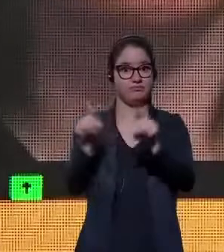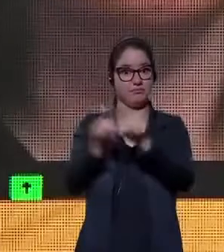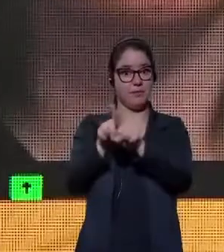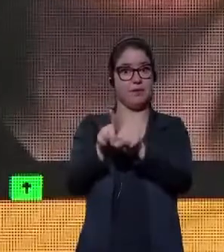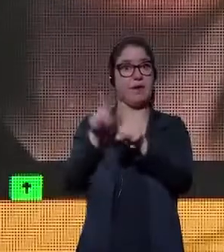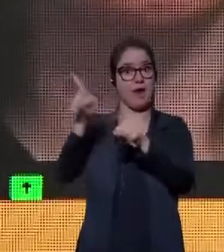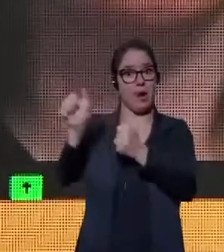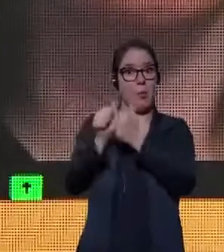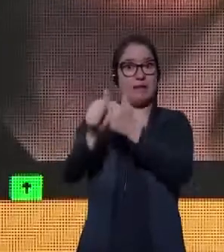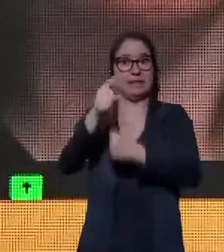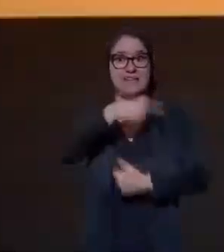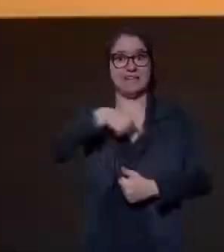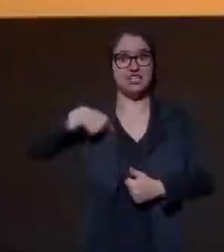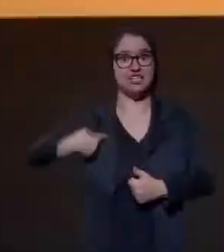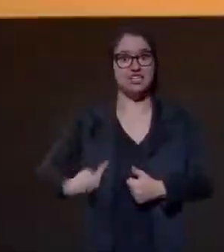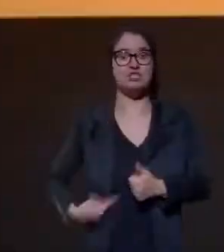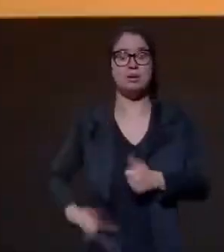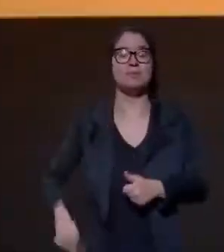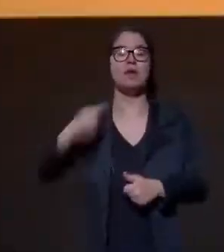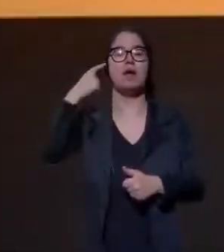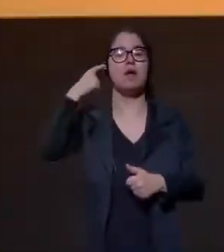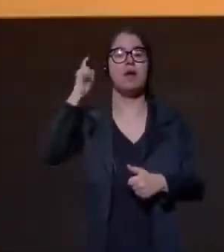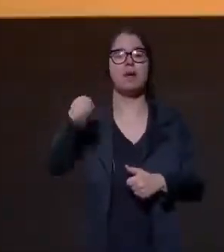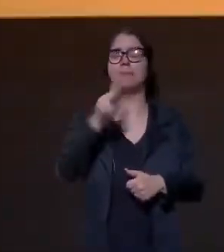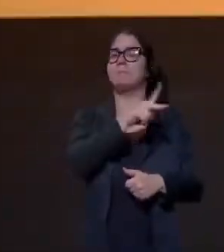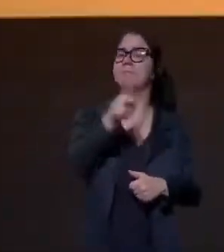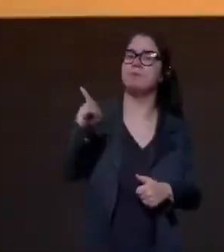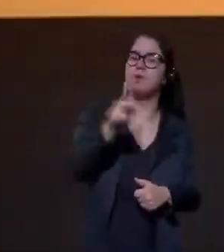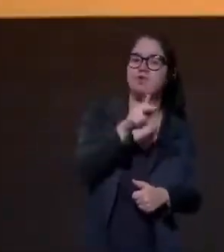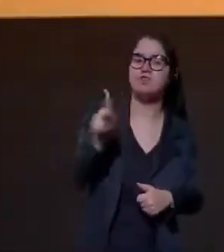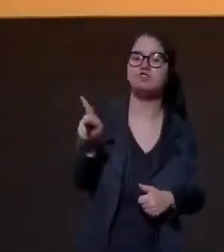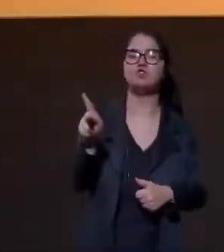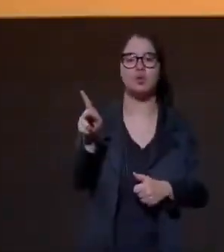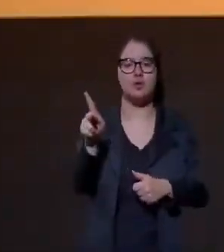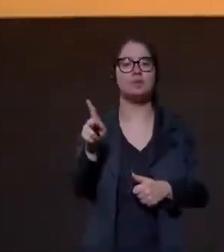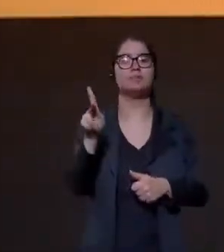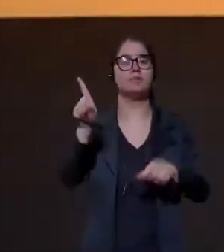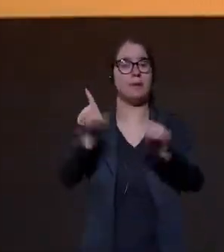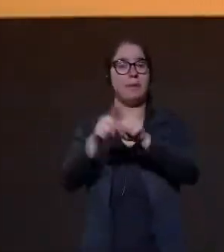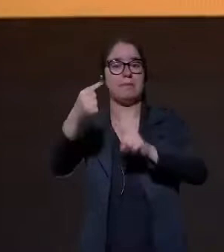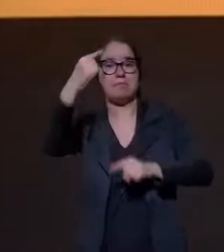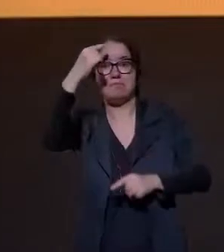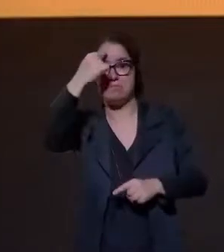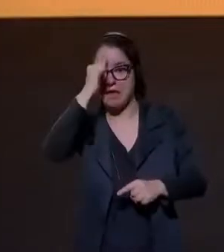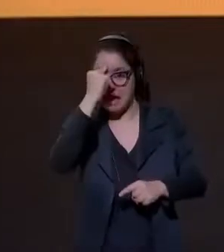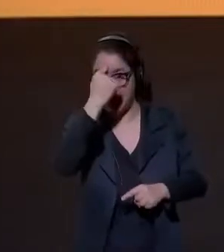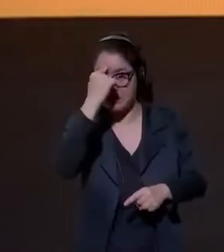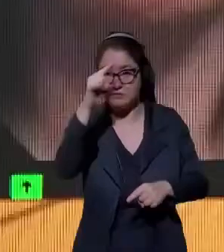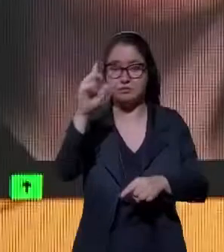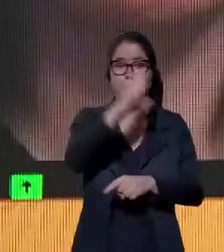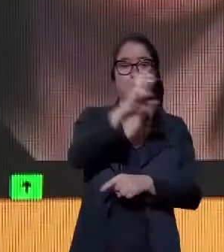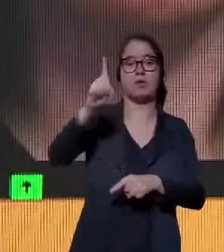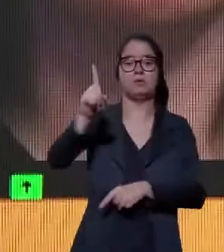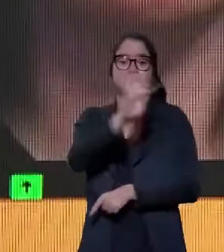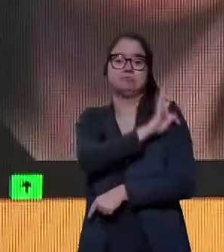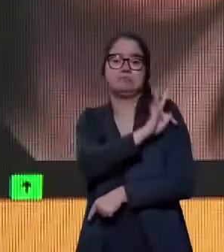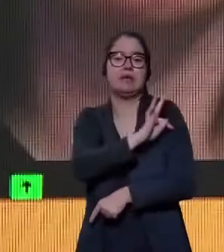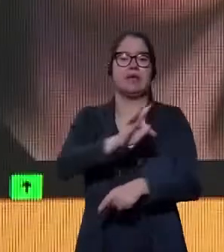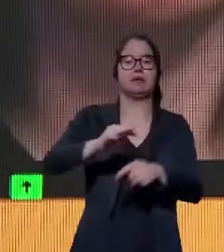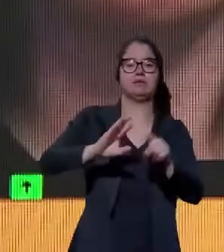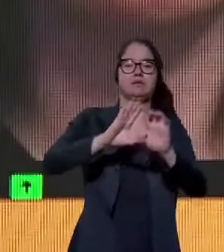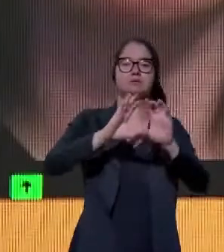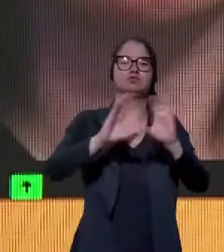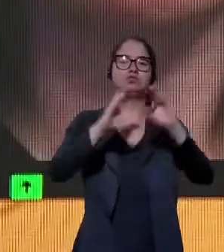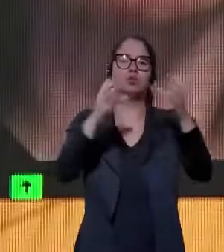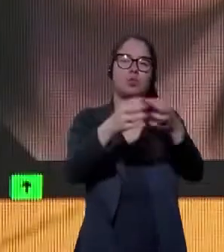Xangai, na China. Karin é professora da OPI de Indal Global University na Índia e coordenadora técnica da equipe de pesquisadores que